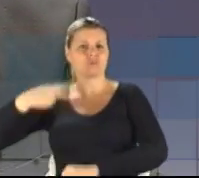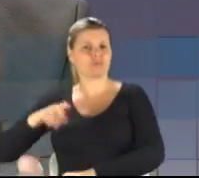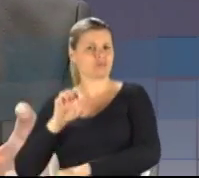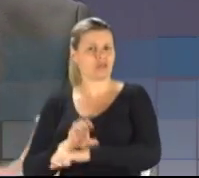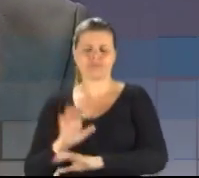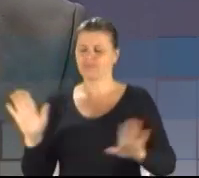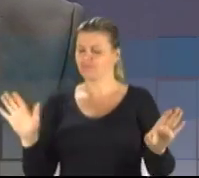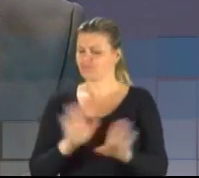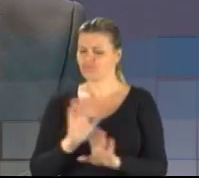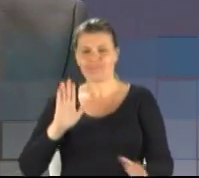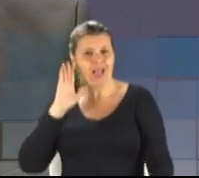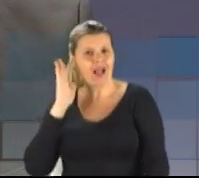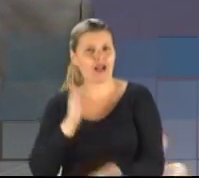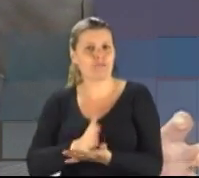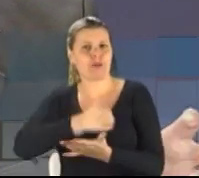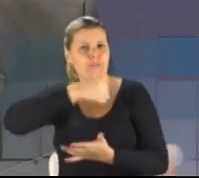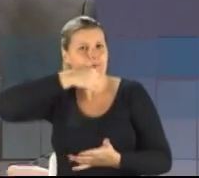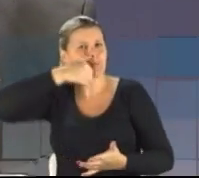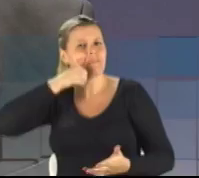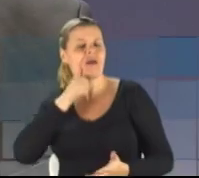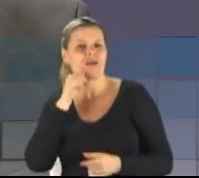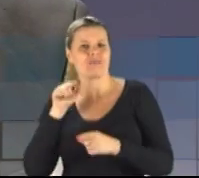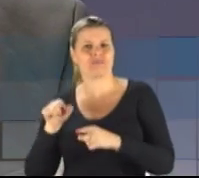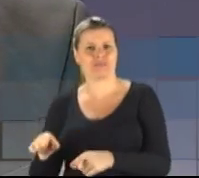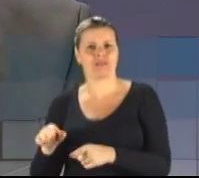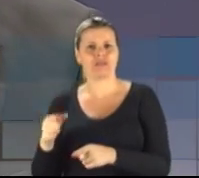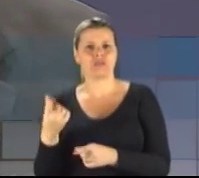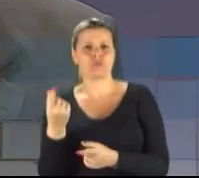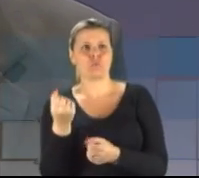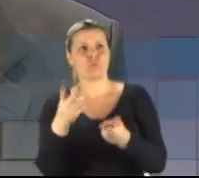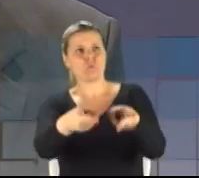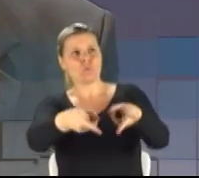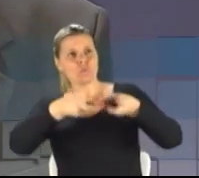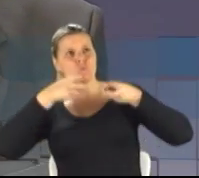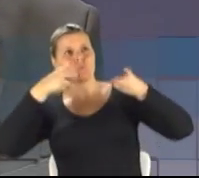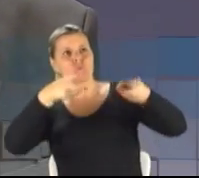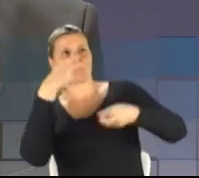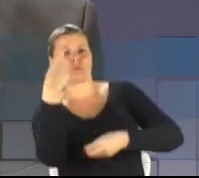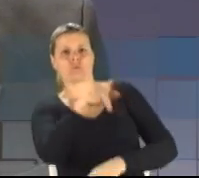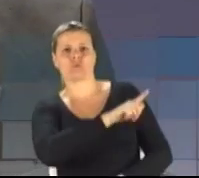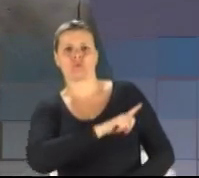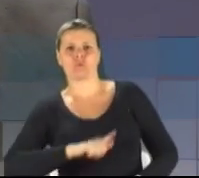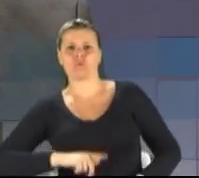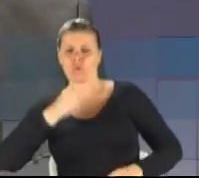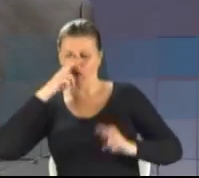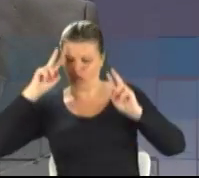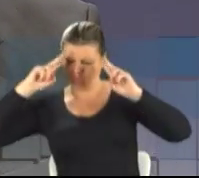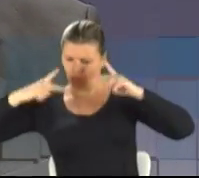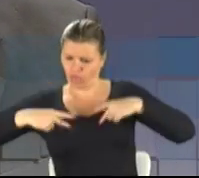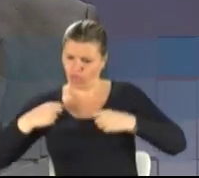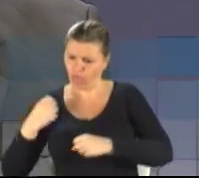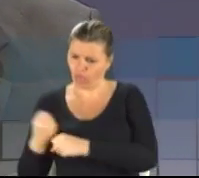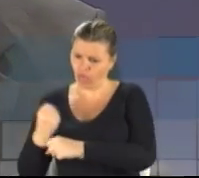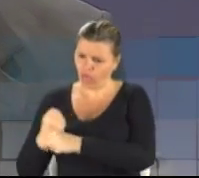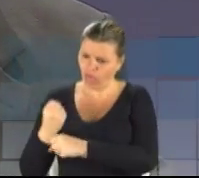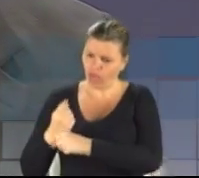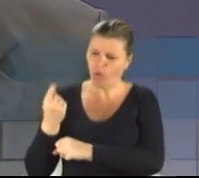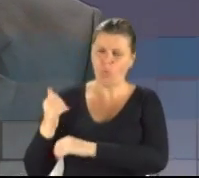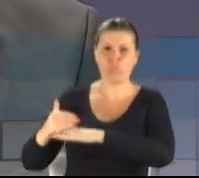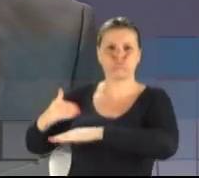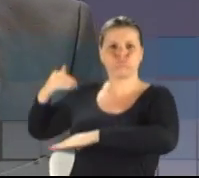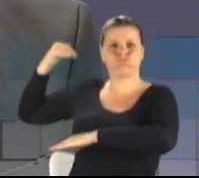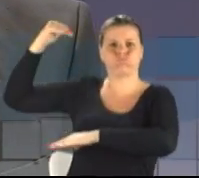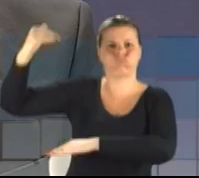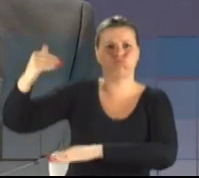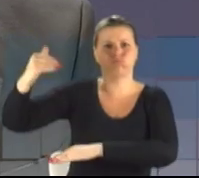acabar com essa máfia que cerca o governo para superfaturar obras, serviços e